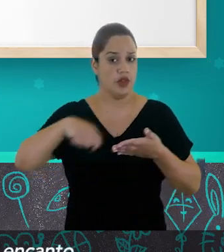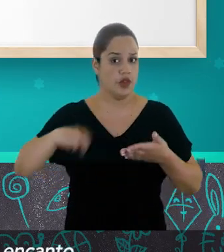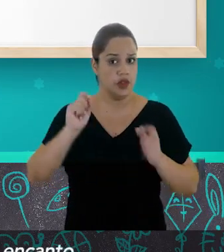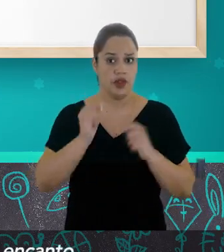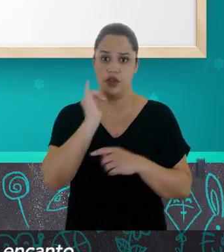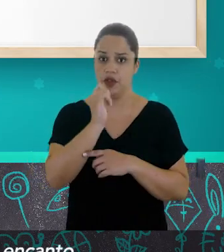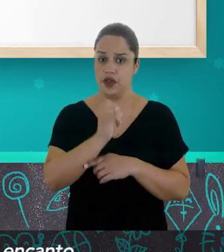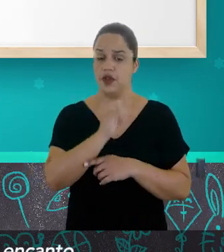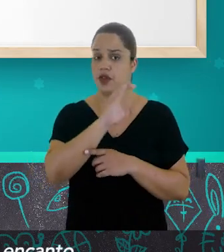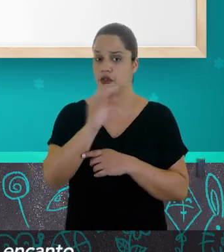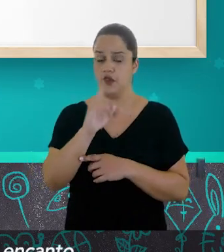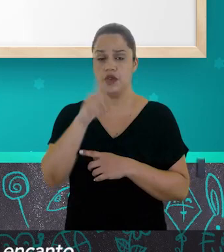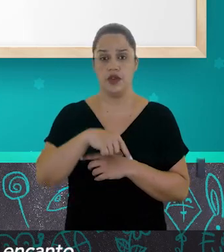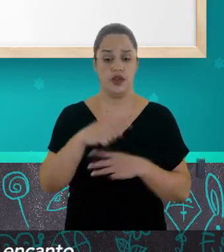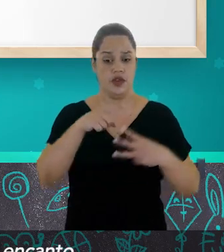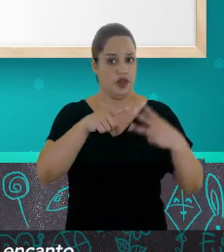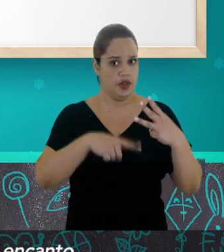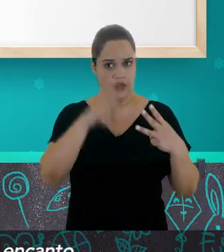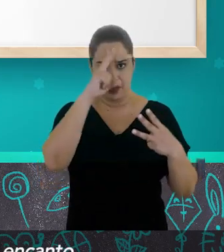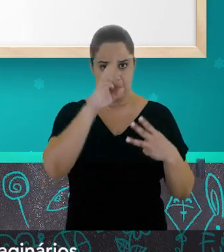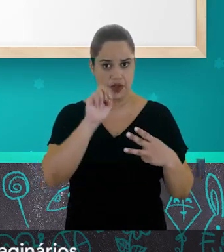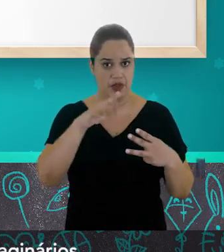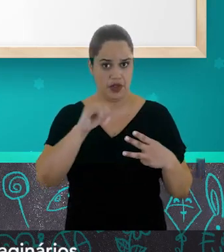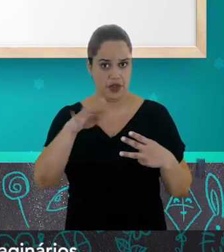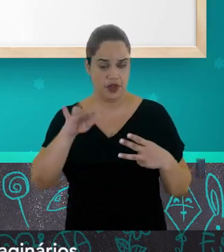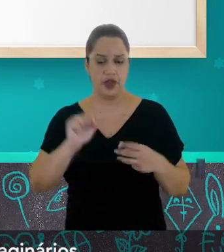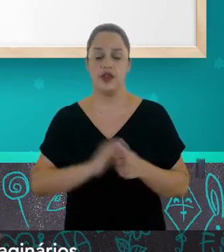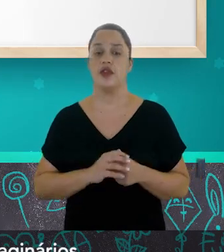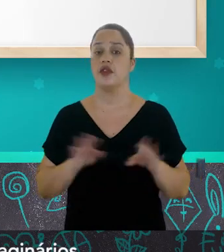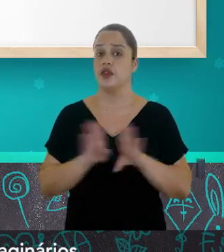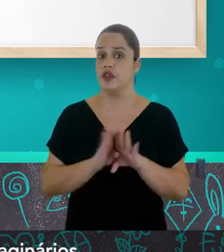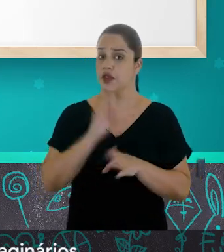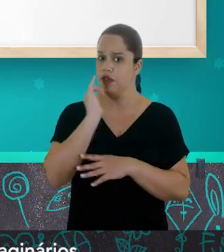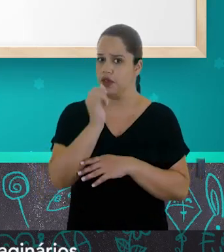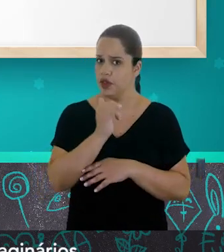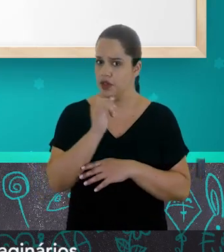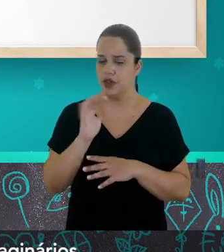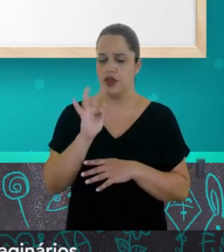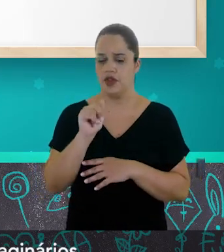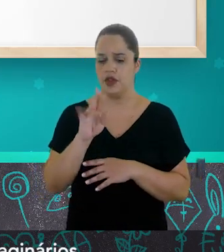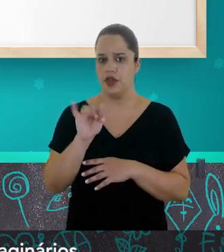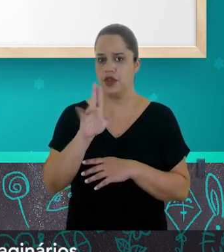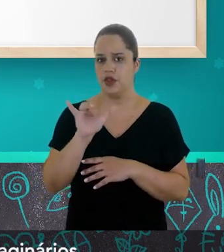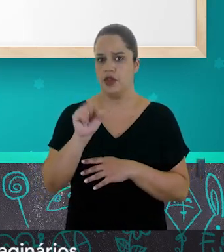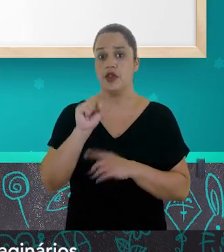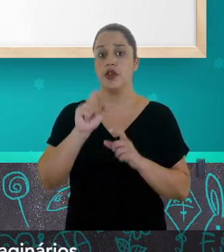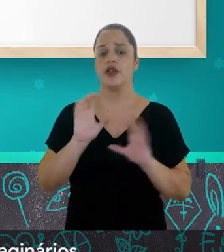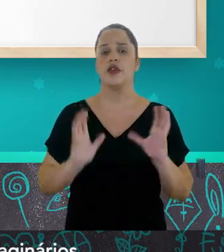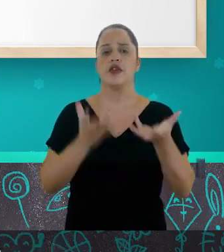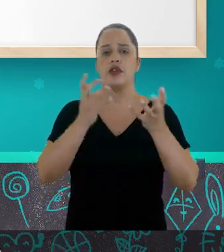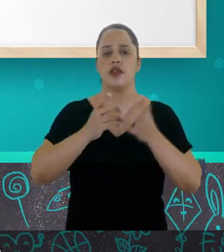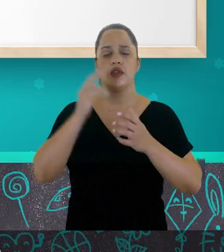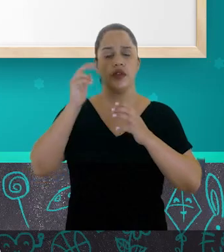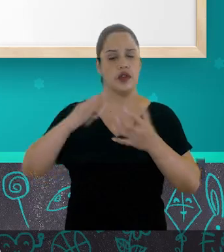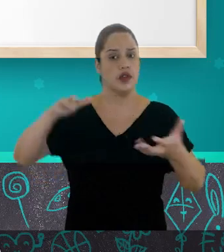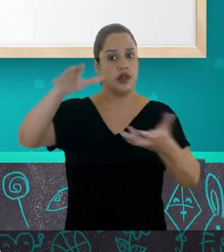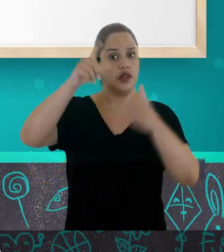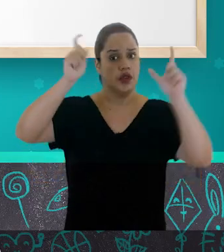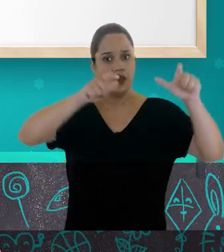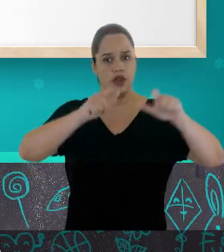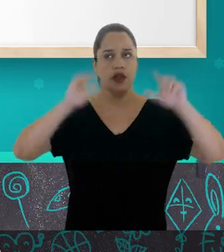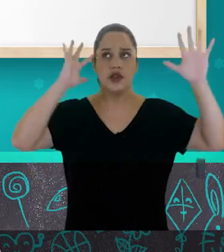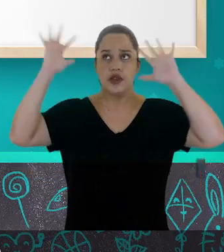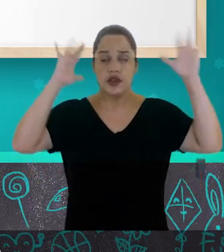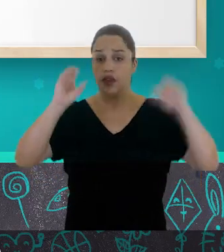contos de três histórias de encanto. Contos fantásticos podem se passar em mundos imaginários ou mundos que